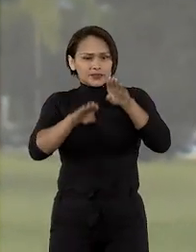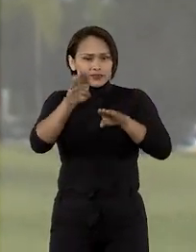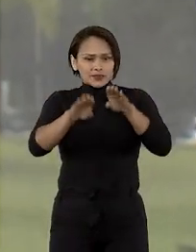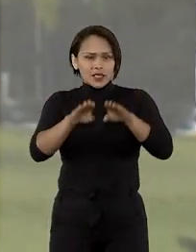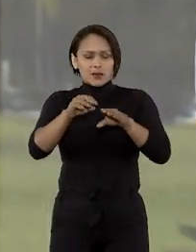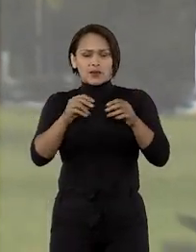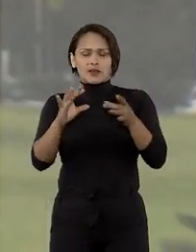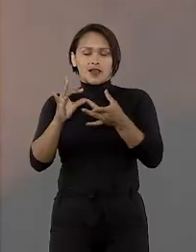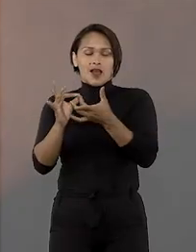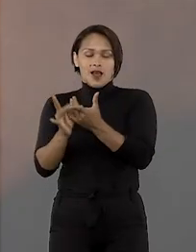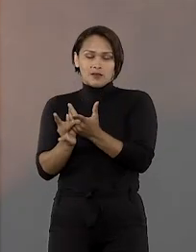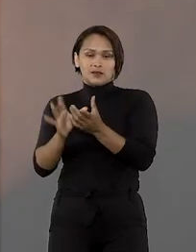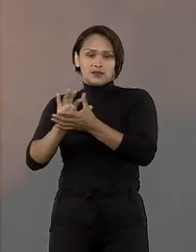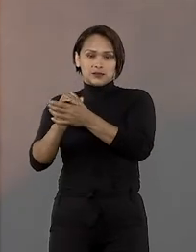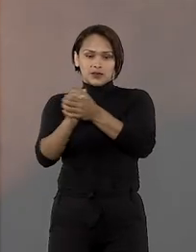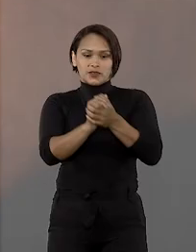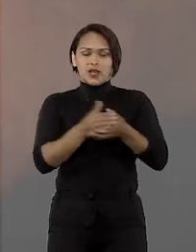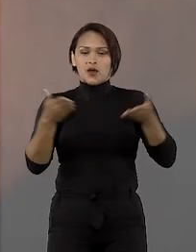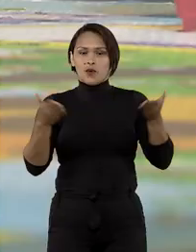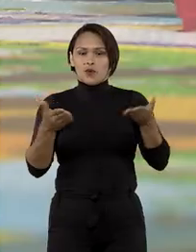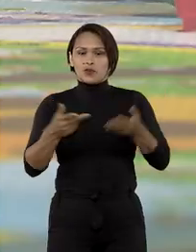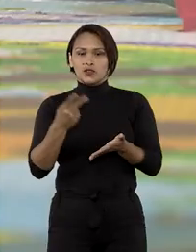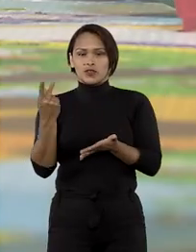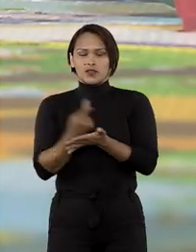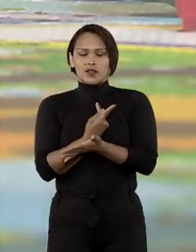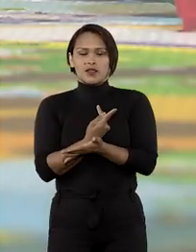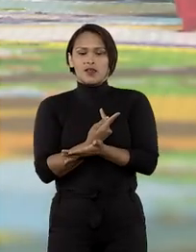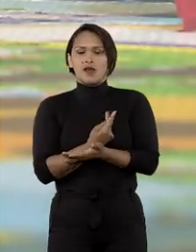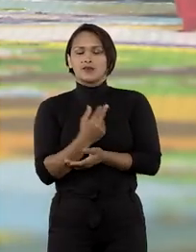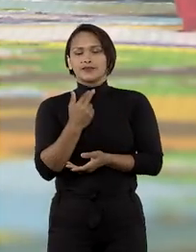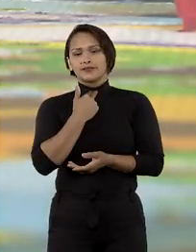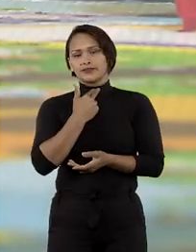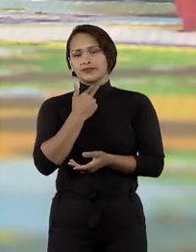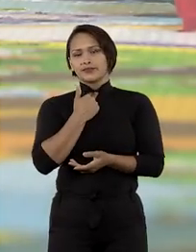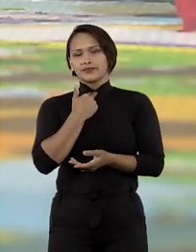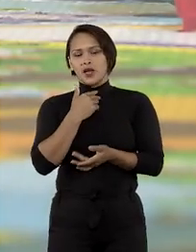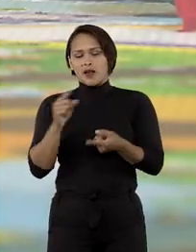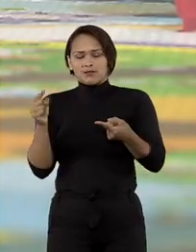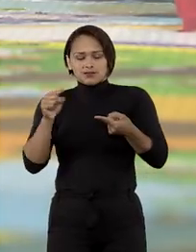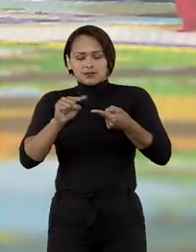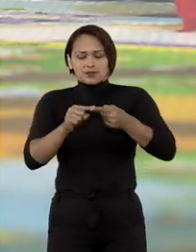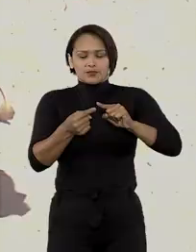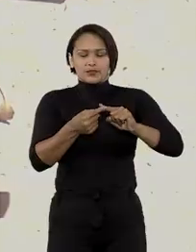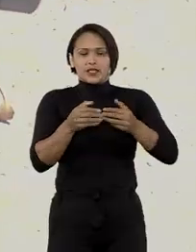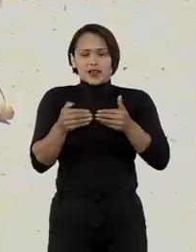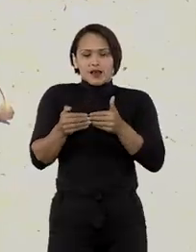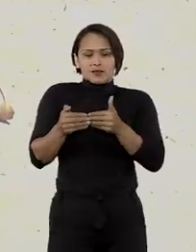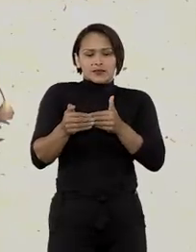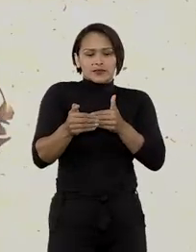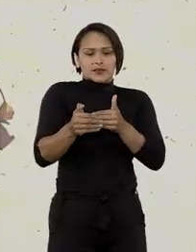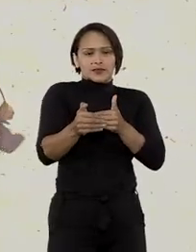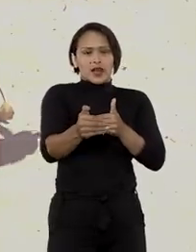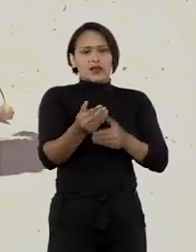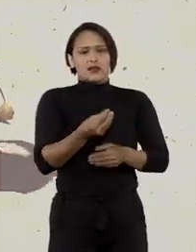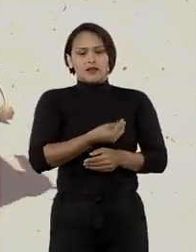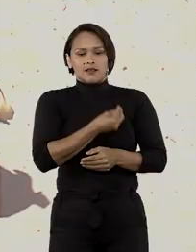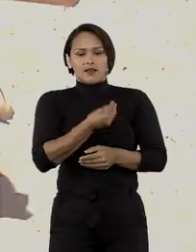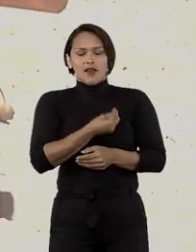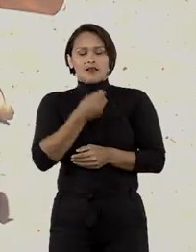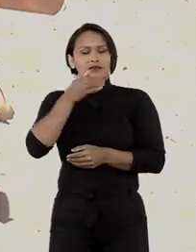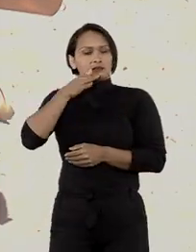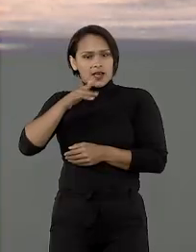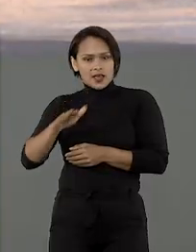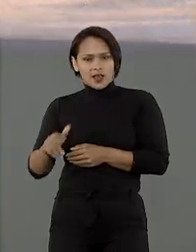relações conjugais na sociedade atual não pode impactar os vínculos de filiação que se constroem ao longo do tempo,